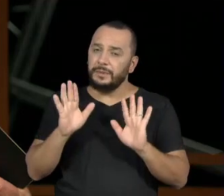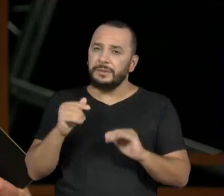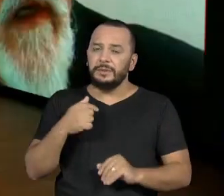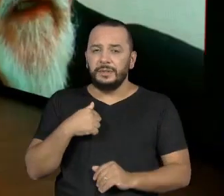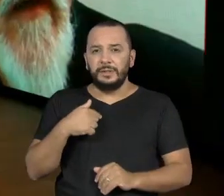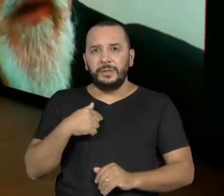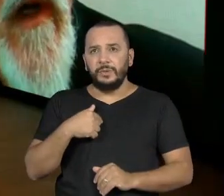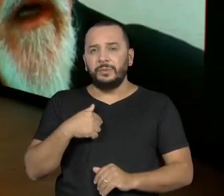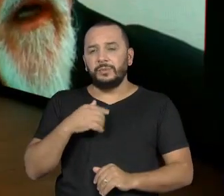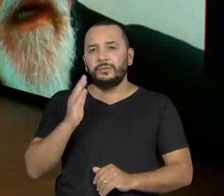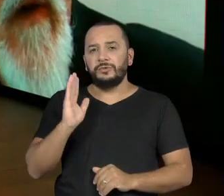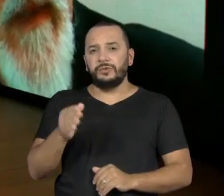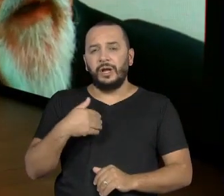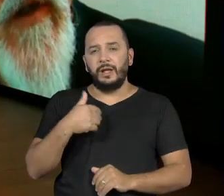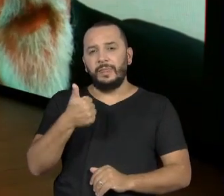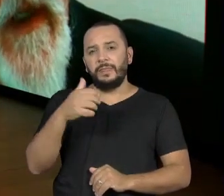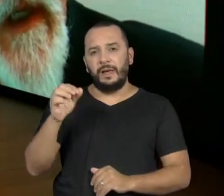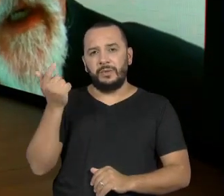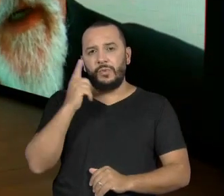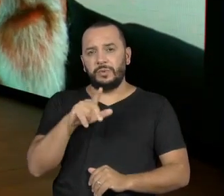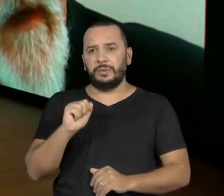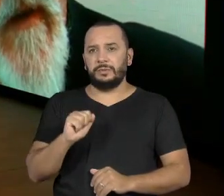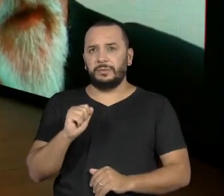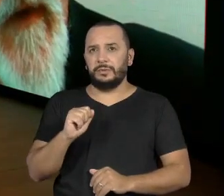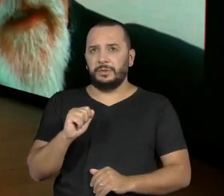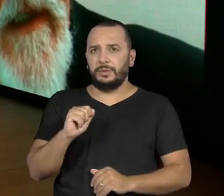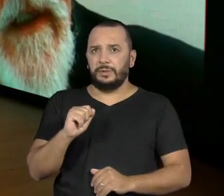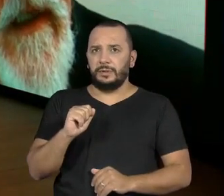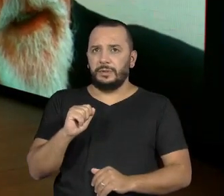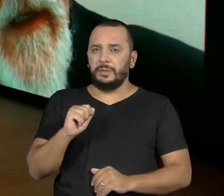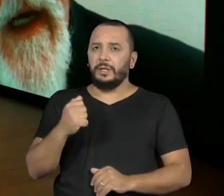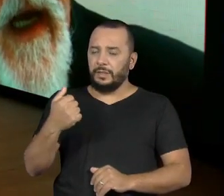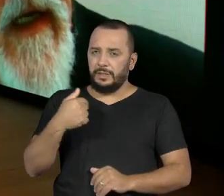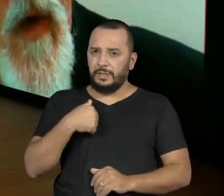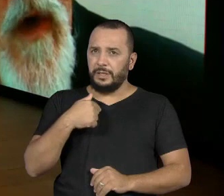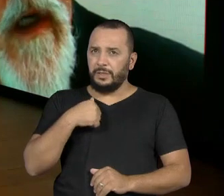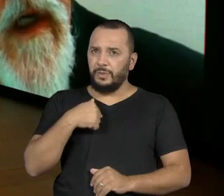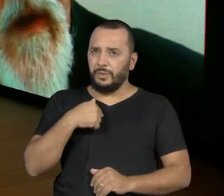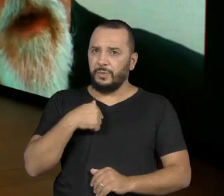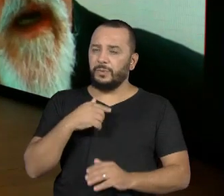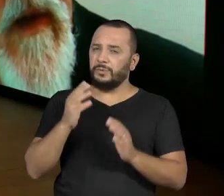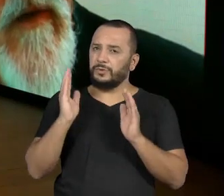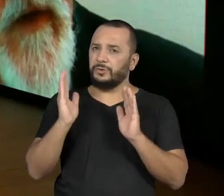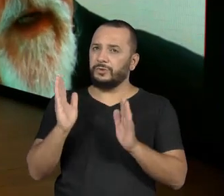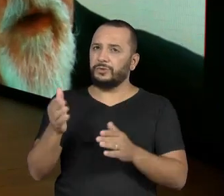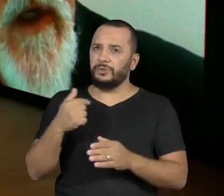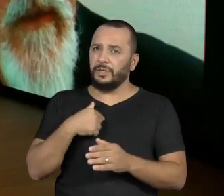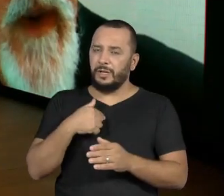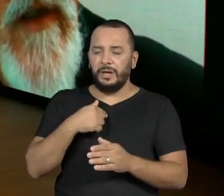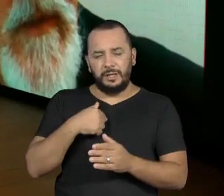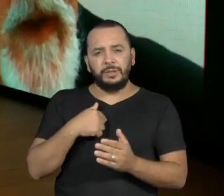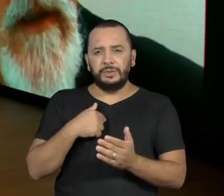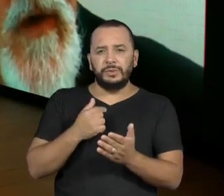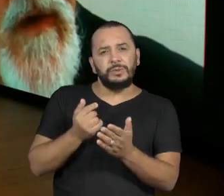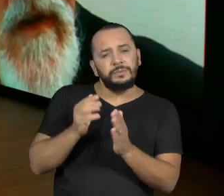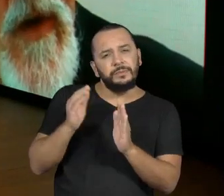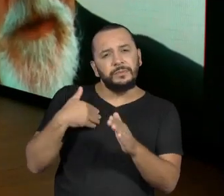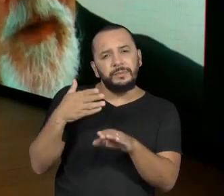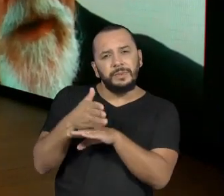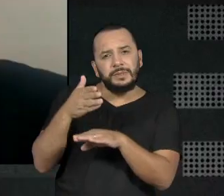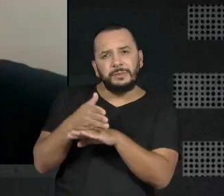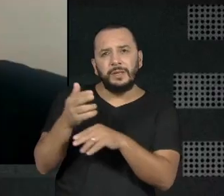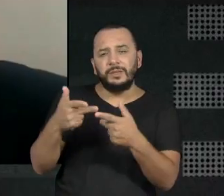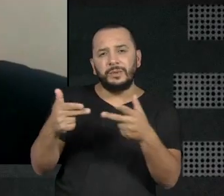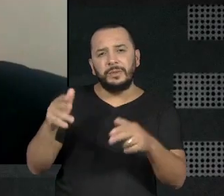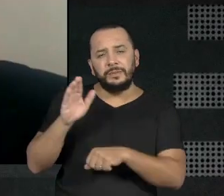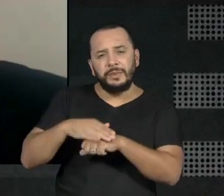pessoas achavam que ia ser uma... Eu ia partir para fazer Calígula, Hamlet, por exemplo, eu tenho que participar das coisas que eu acho